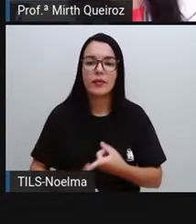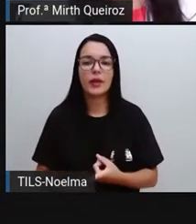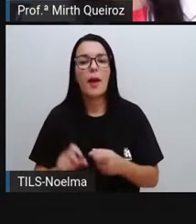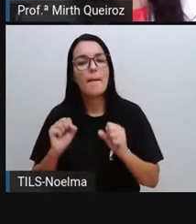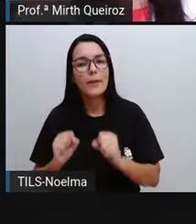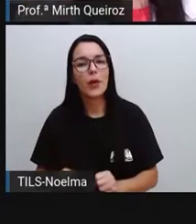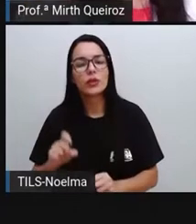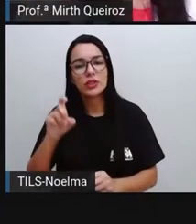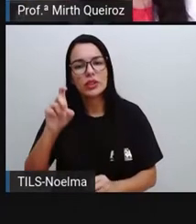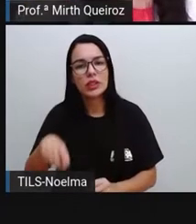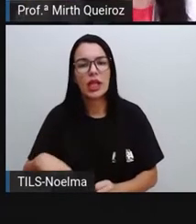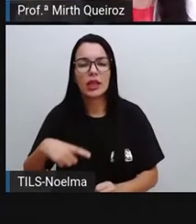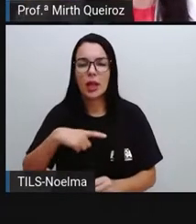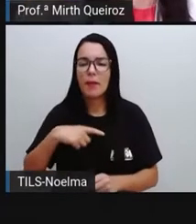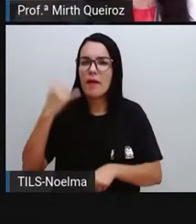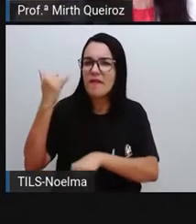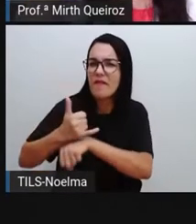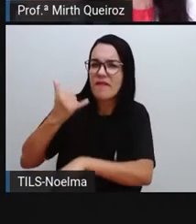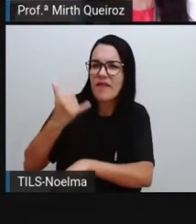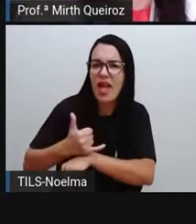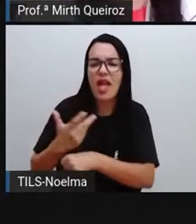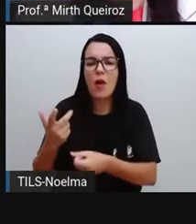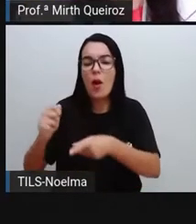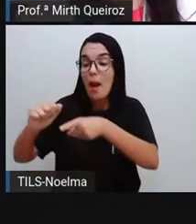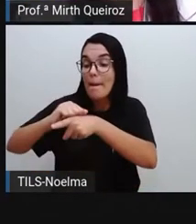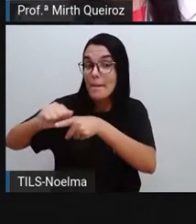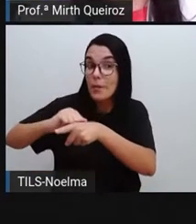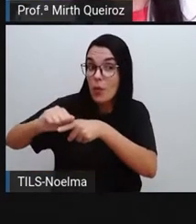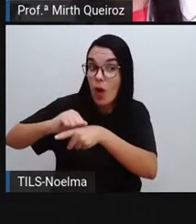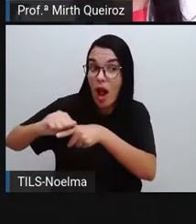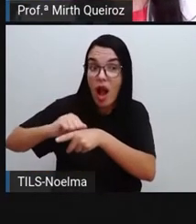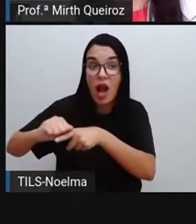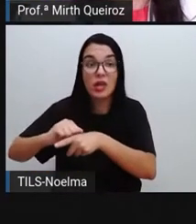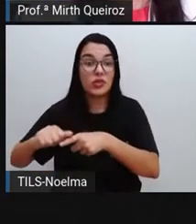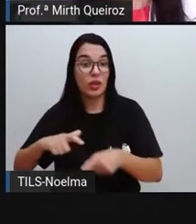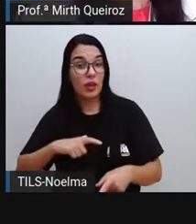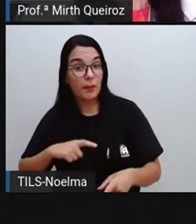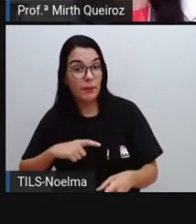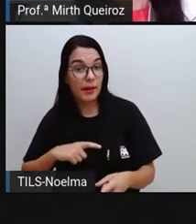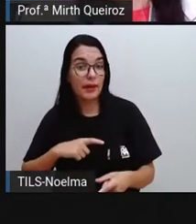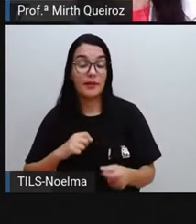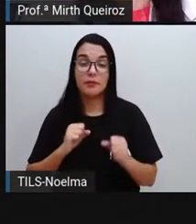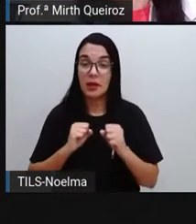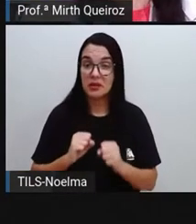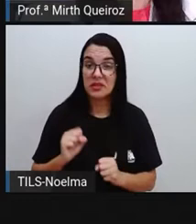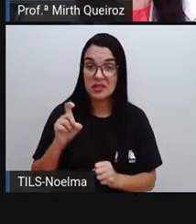ali, né? A borracha, que tem alguns lápis que tem uma borrachinha também, certo?